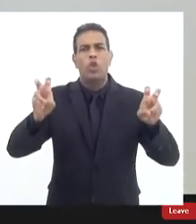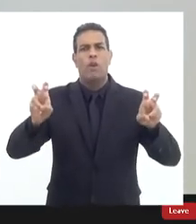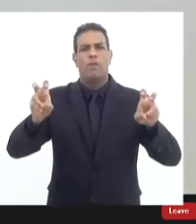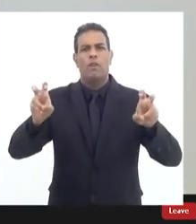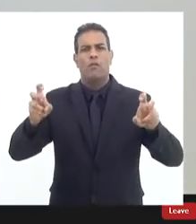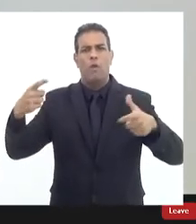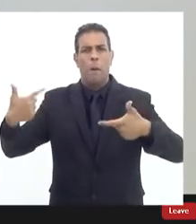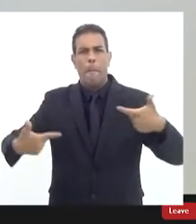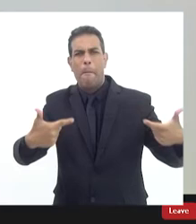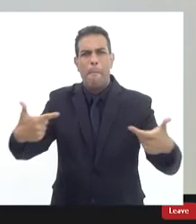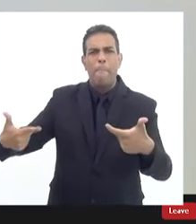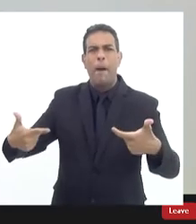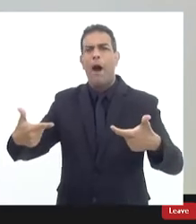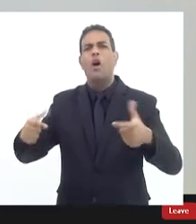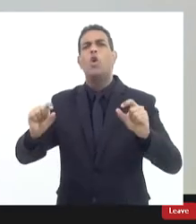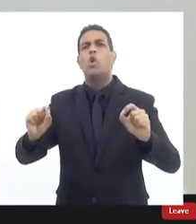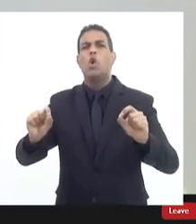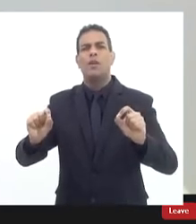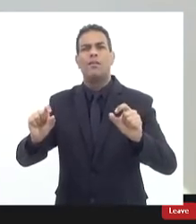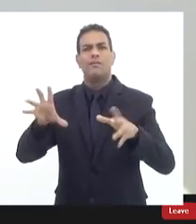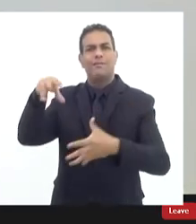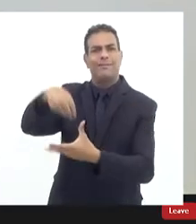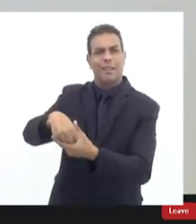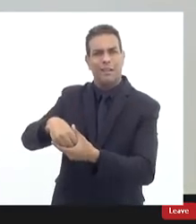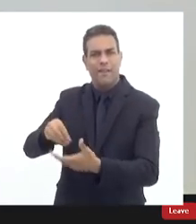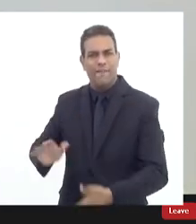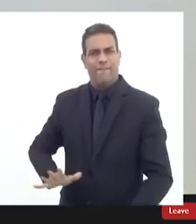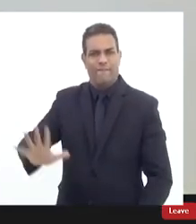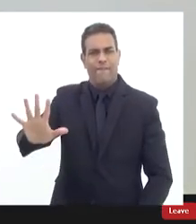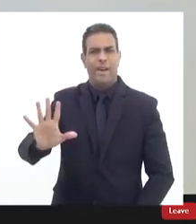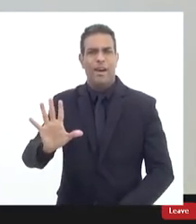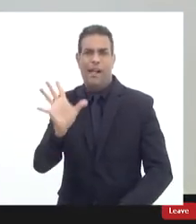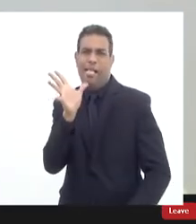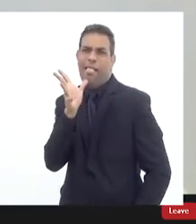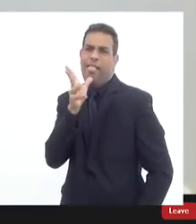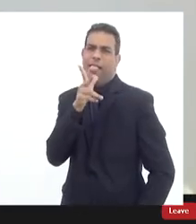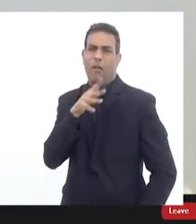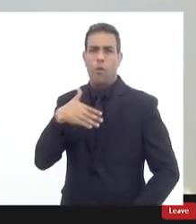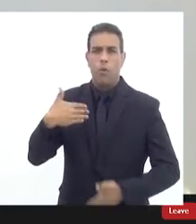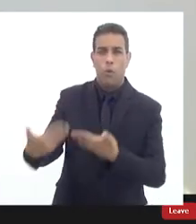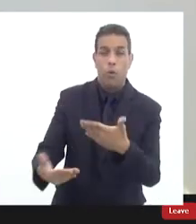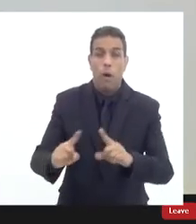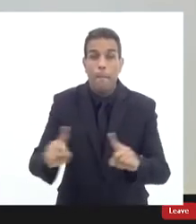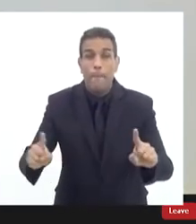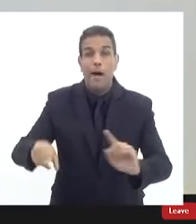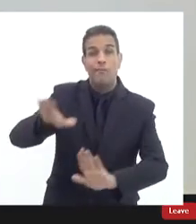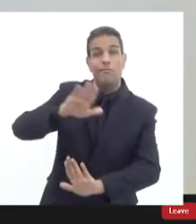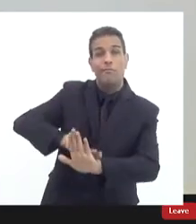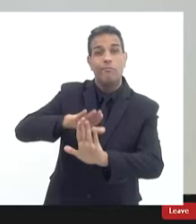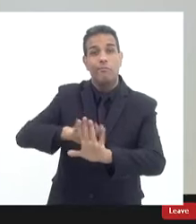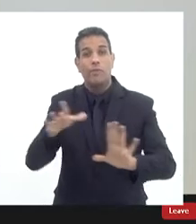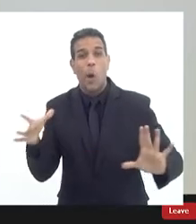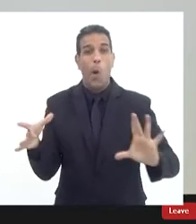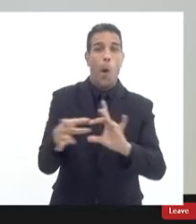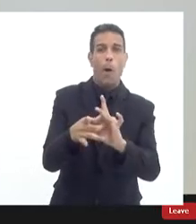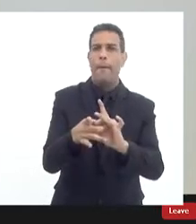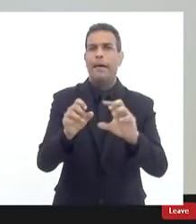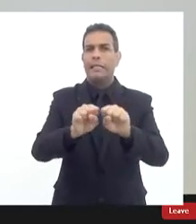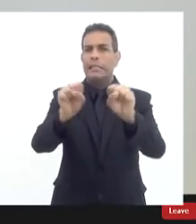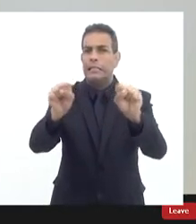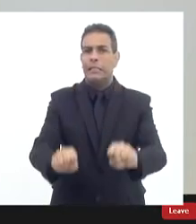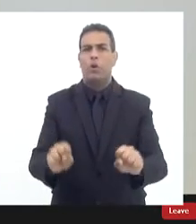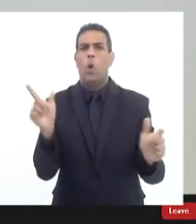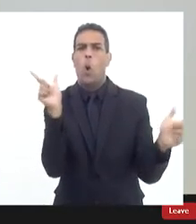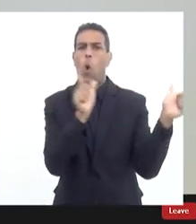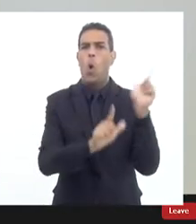soluções que sejam de longo prazo e que sejam estruturadas nos preocupa muito